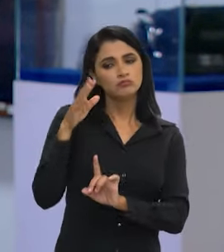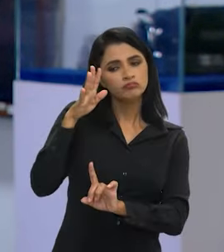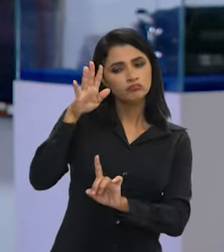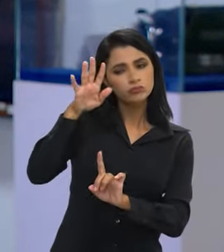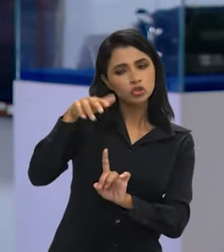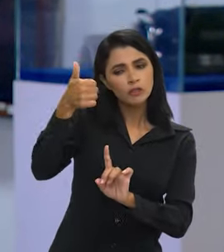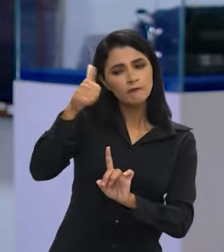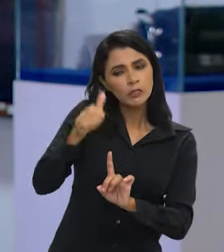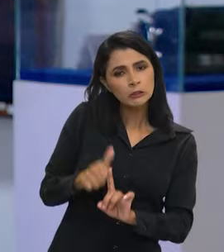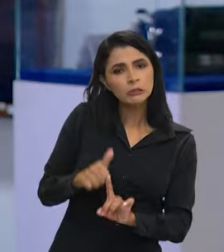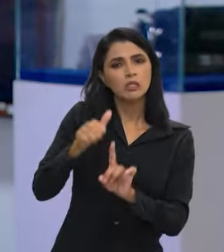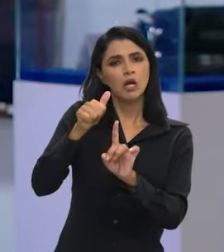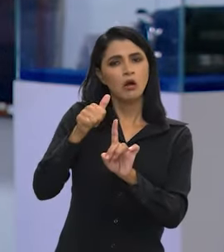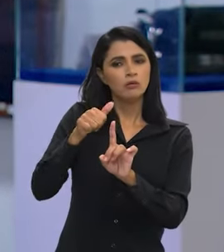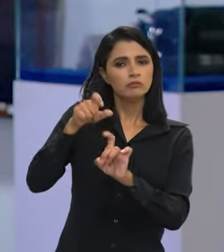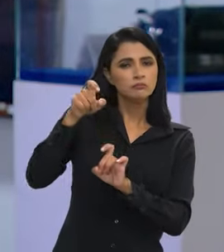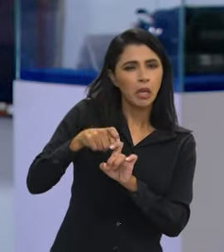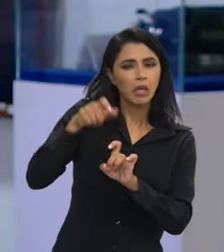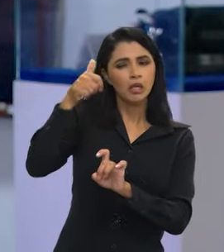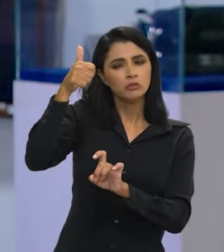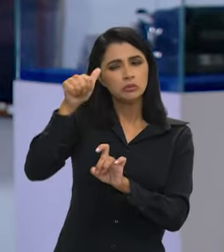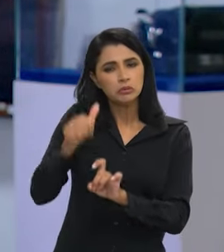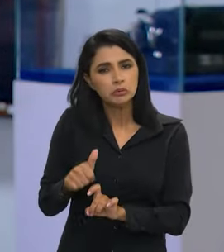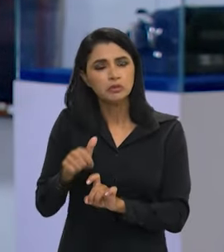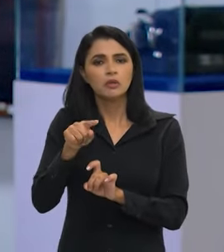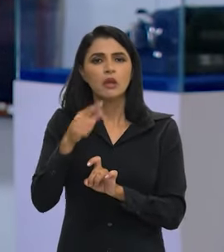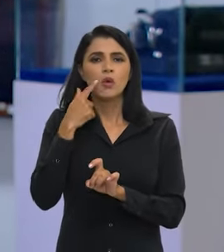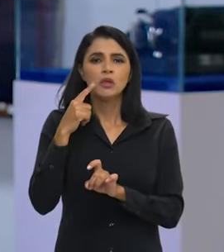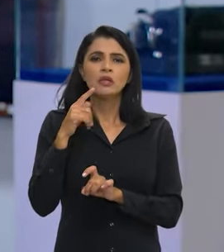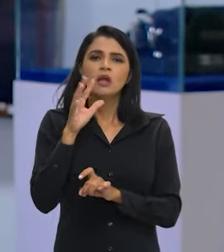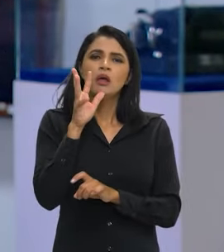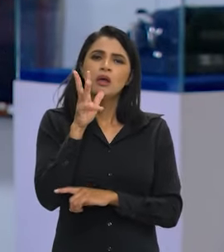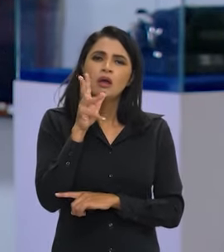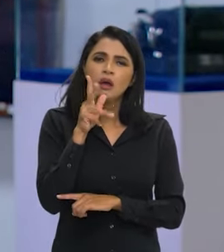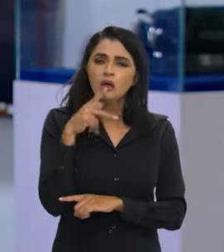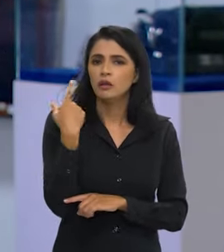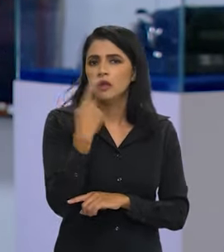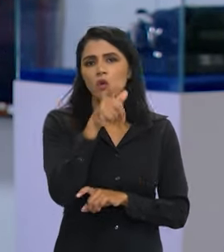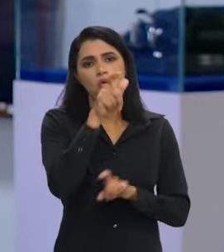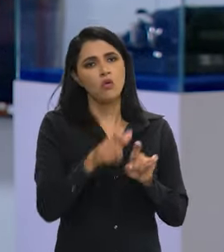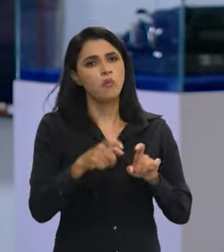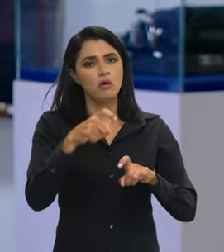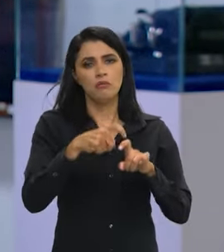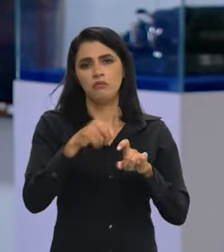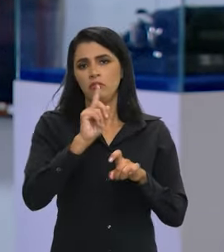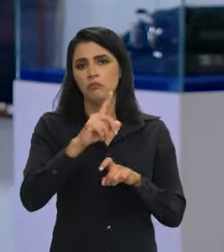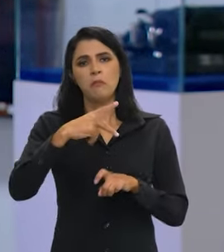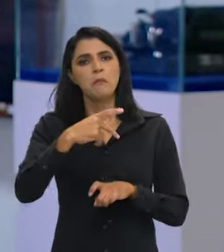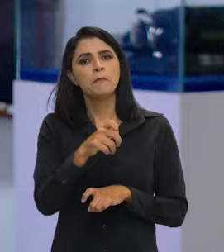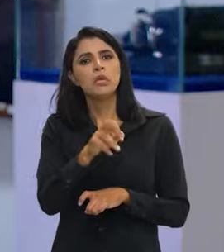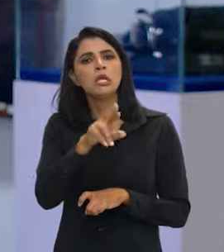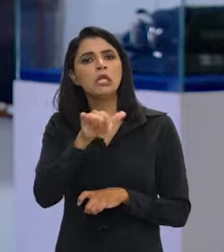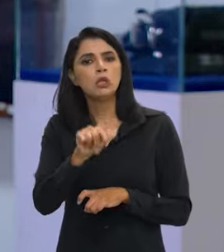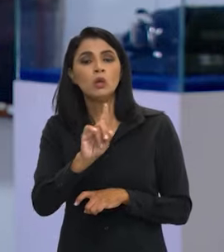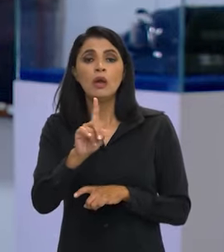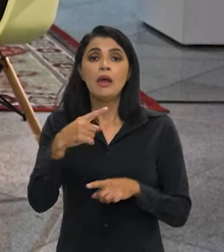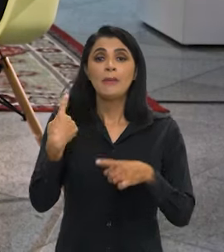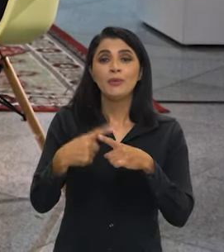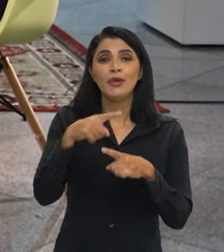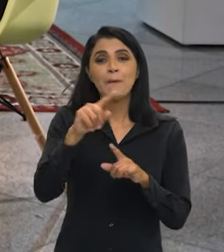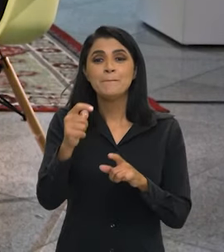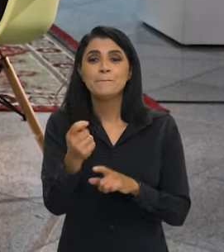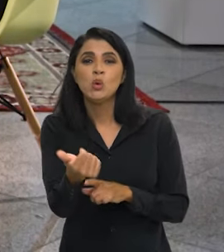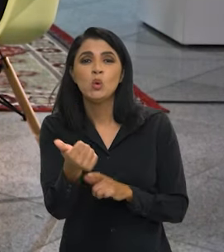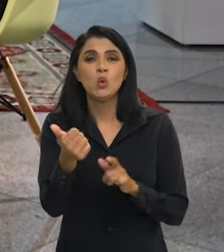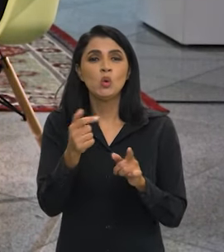o que nós percebemos? Quando nós somos ineficazes, quando demora, não é culpa do perito. É culpa da quantidade de perito,